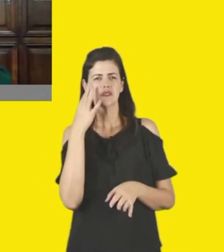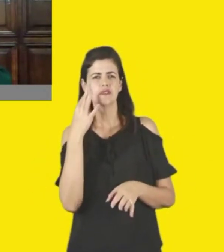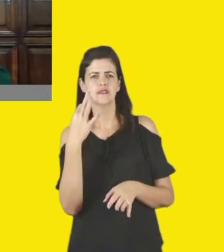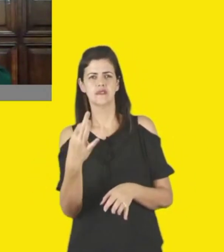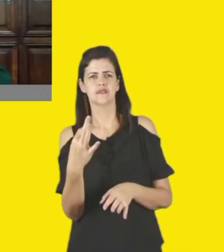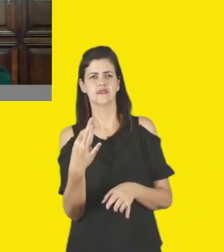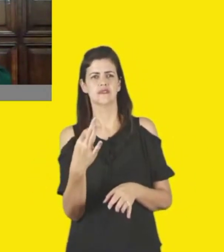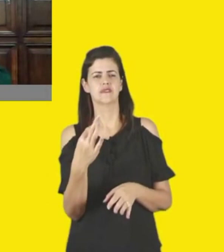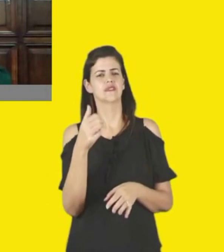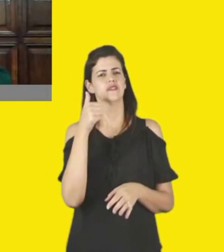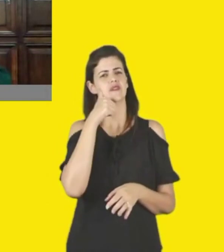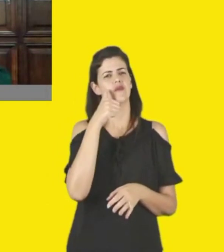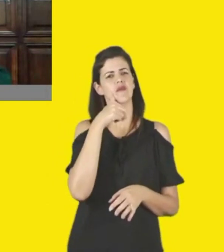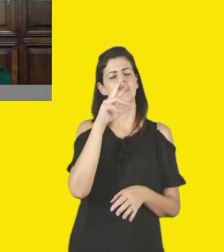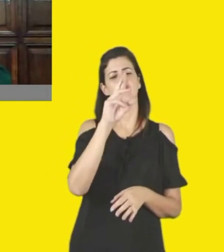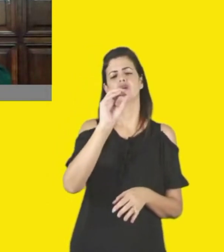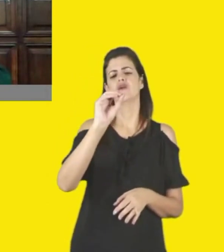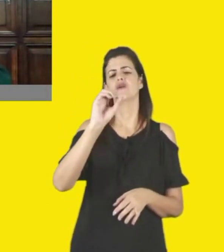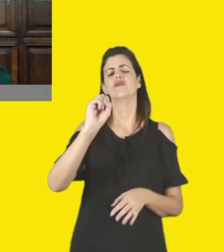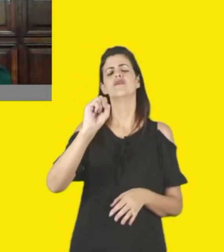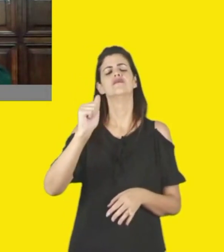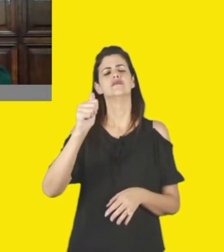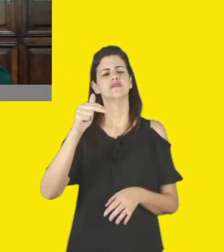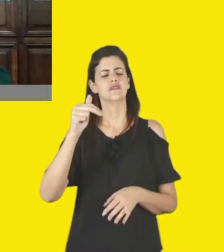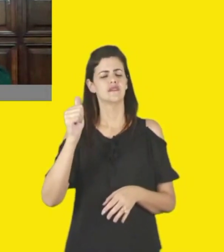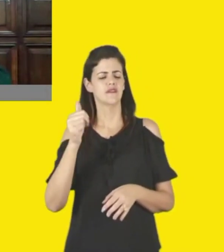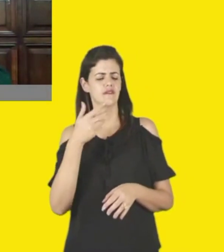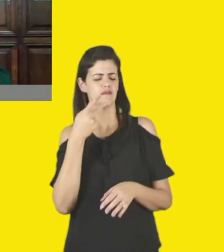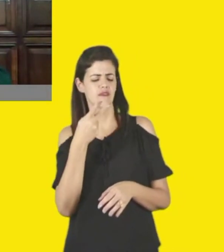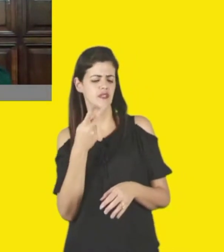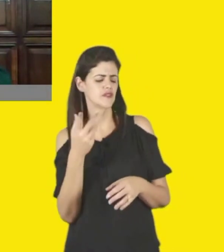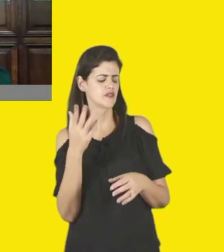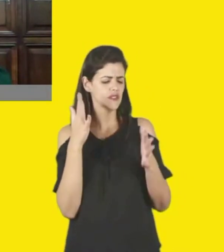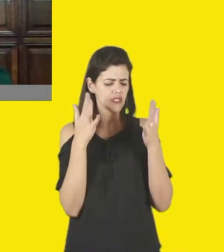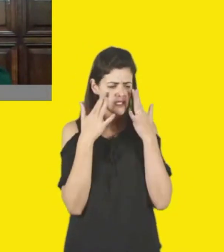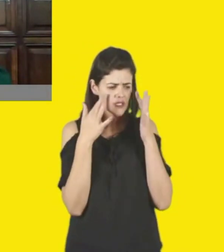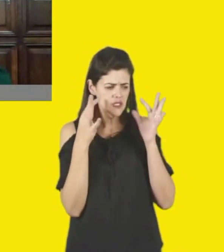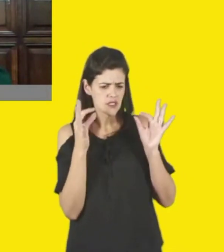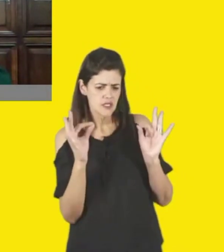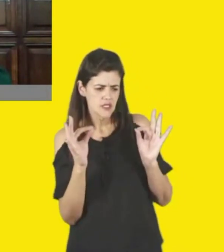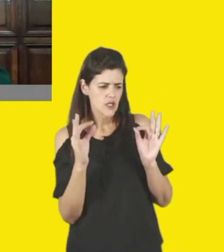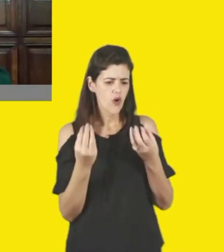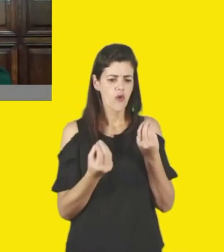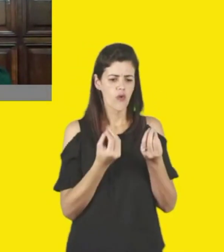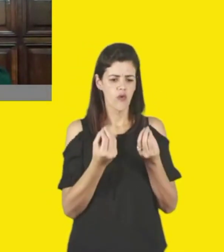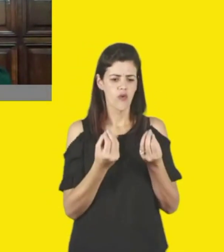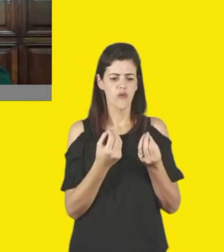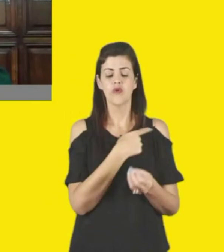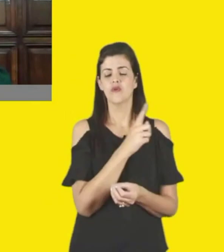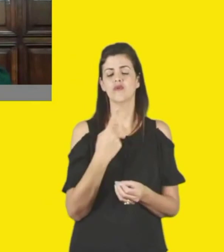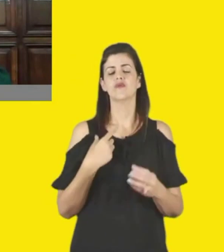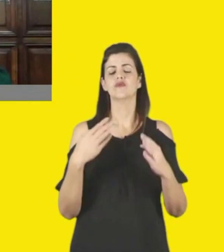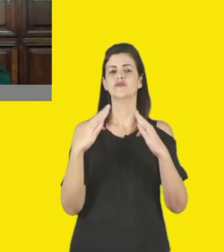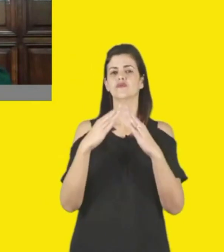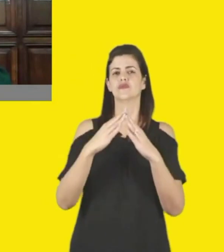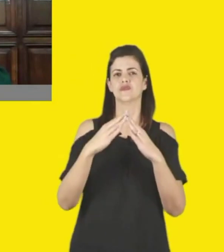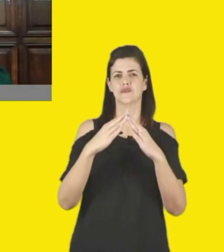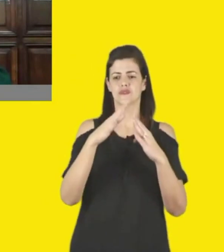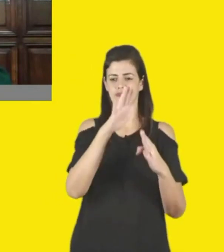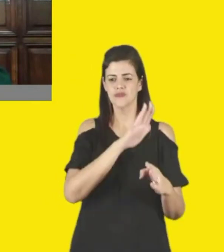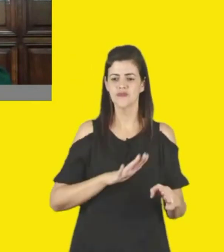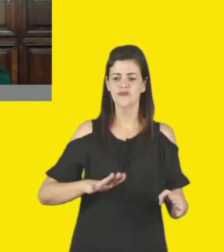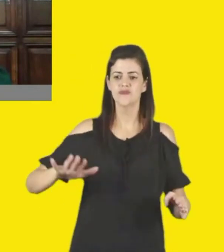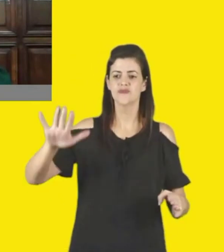a gente, quando fala de parceria, e fala das possibilidades que a gente tem no Estado, que tem 645 municípios,